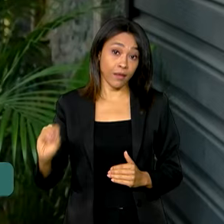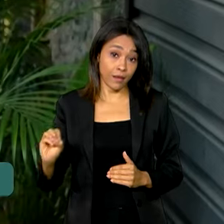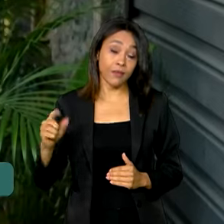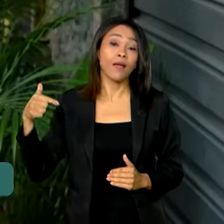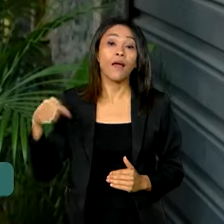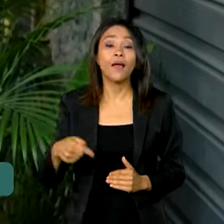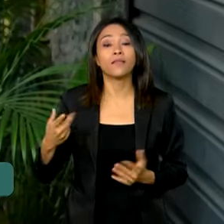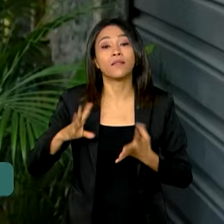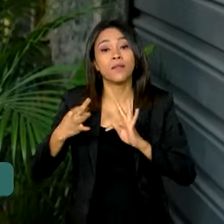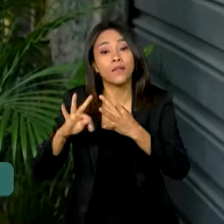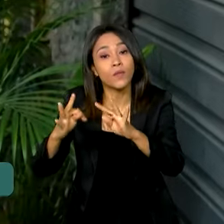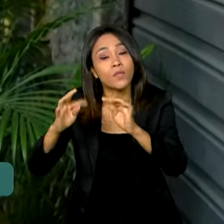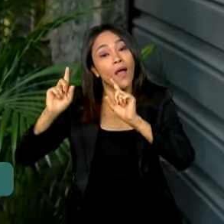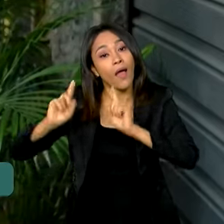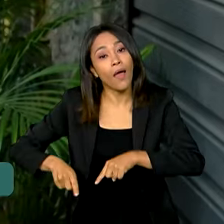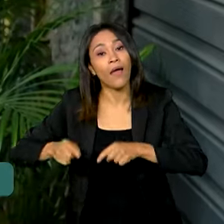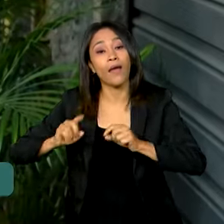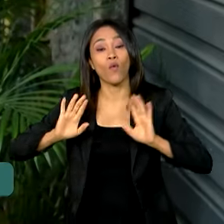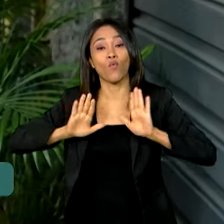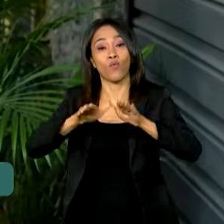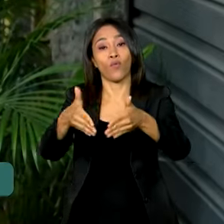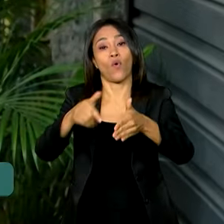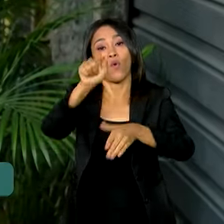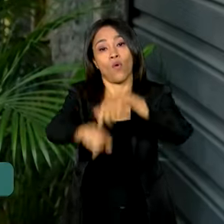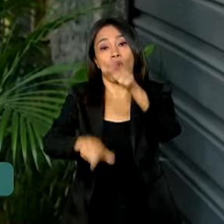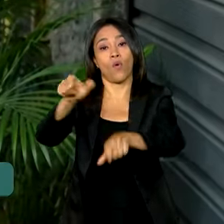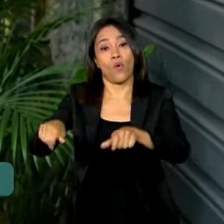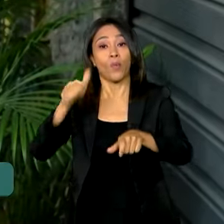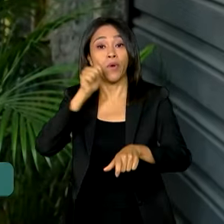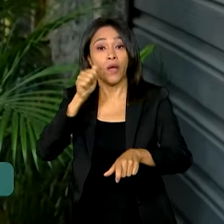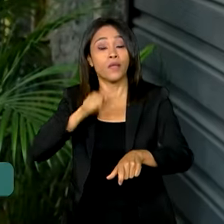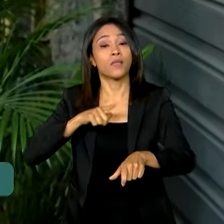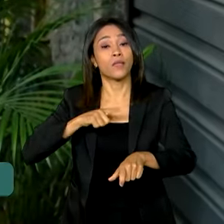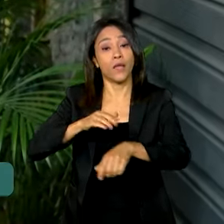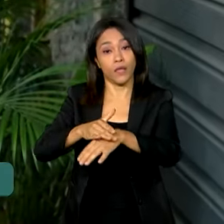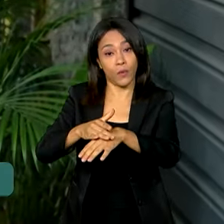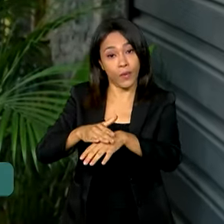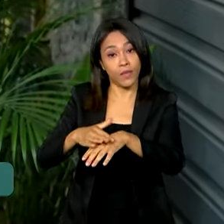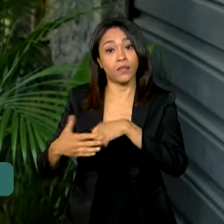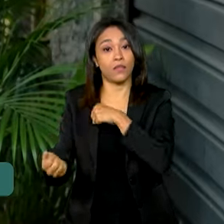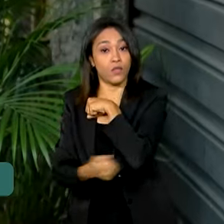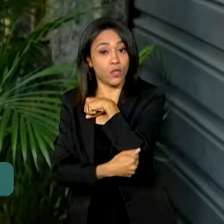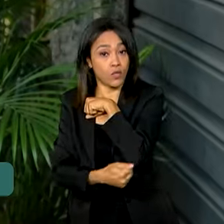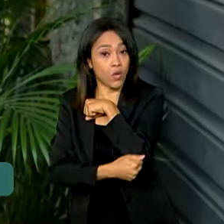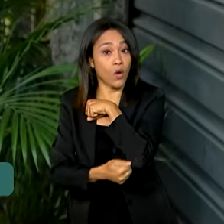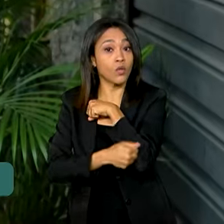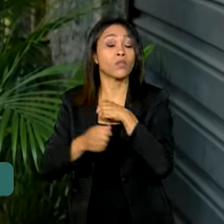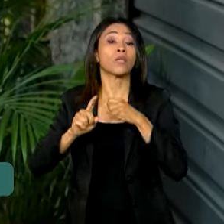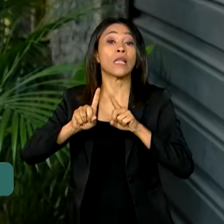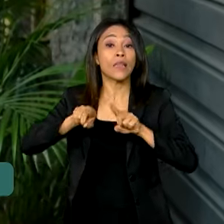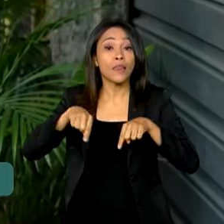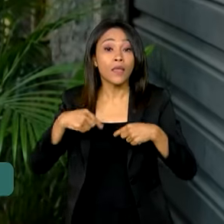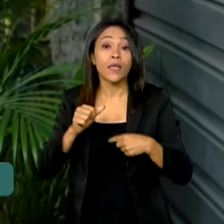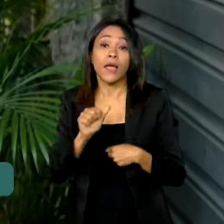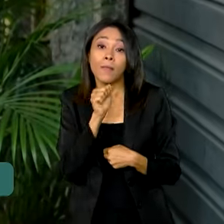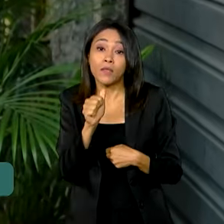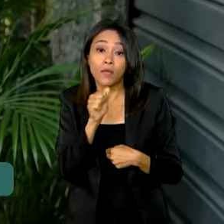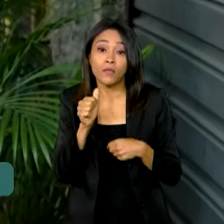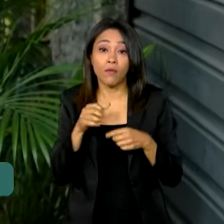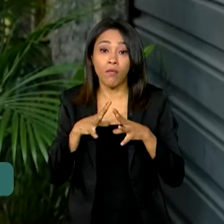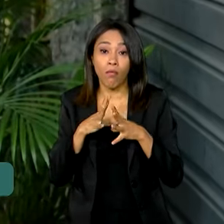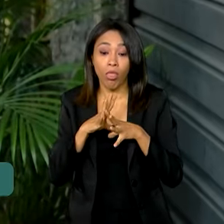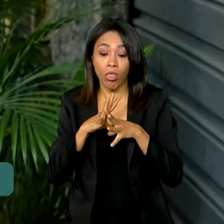indicada para mulheres que têm osteoporose no pós-menopausa e que não tiveram resultado